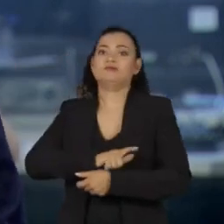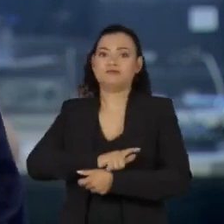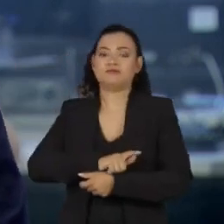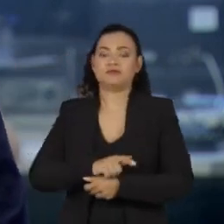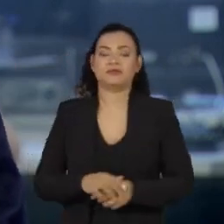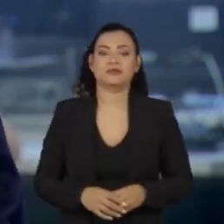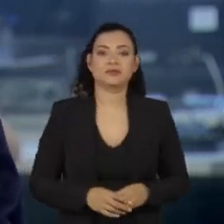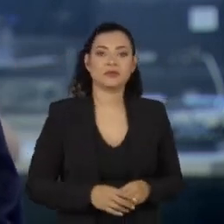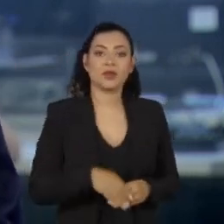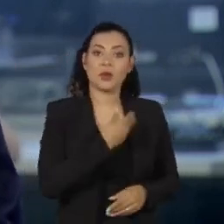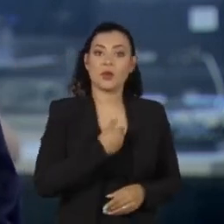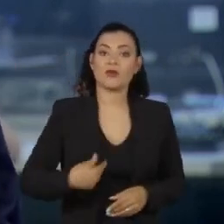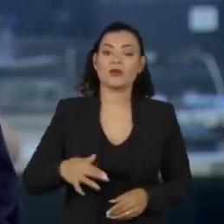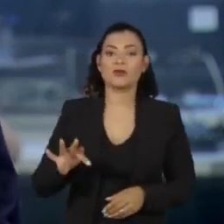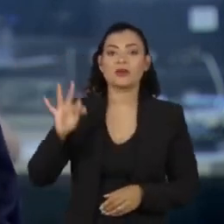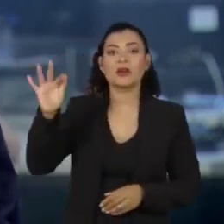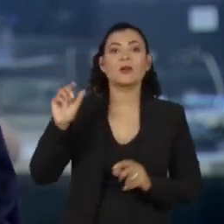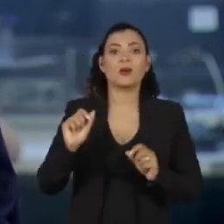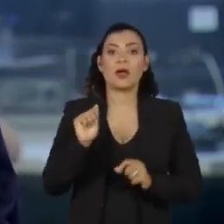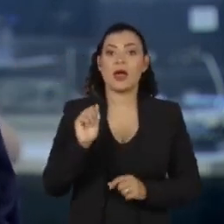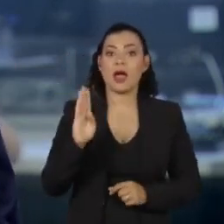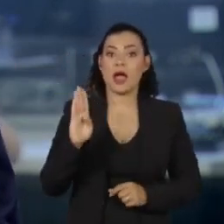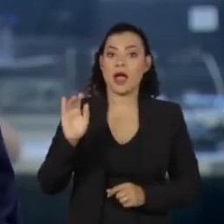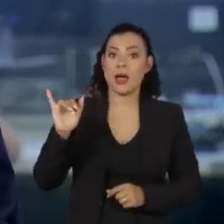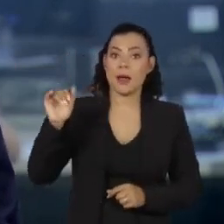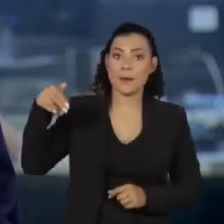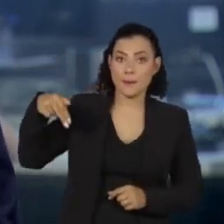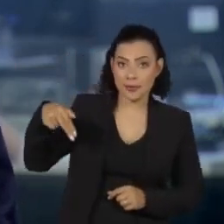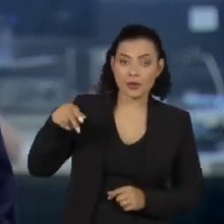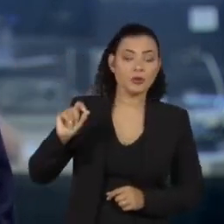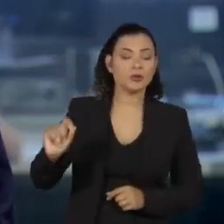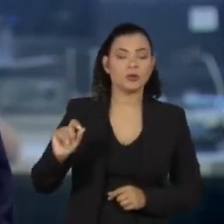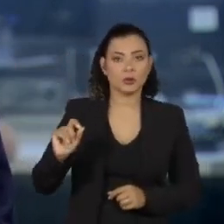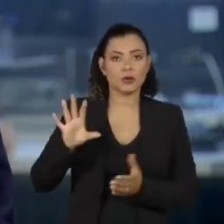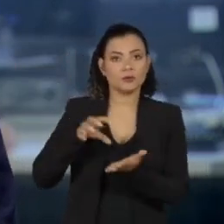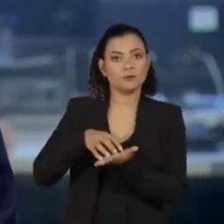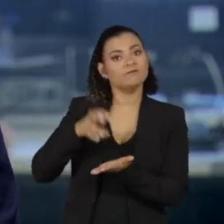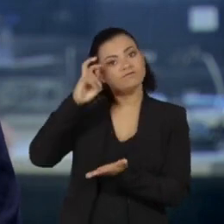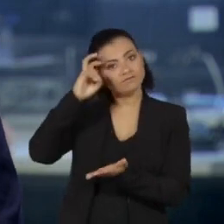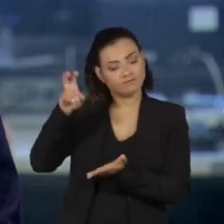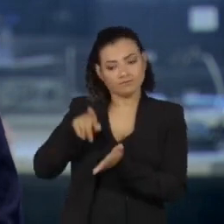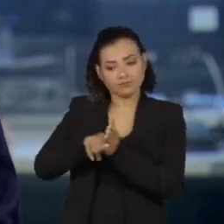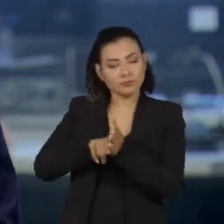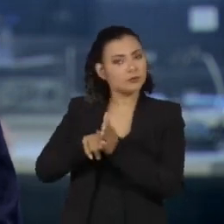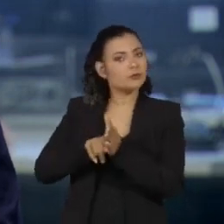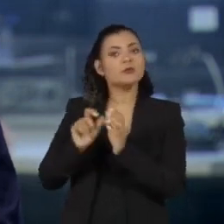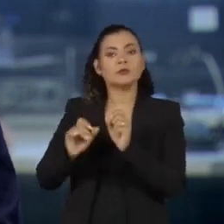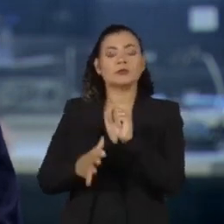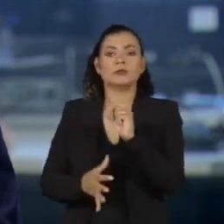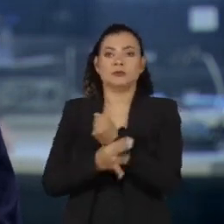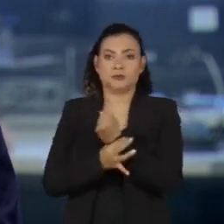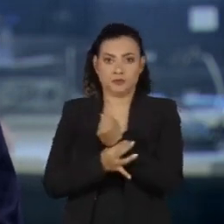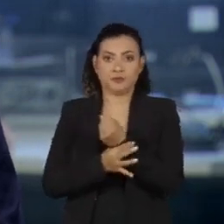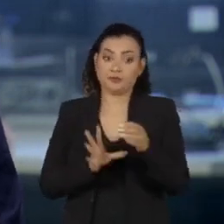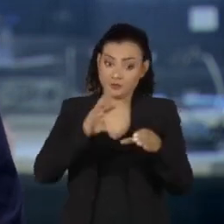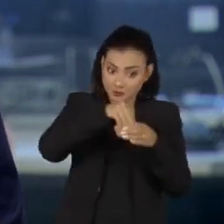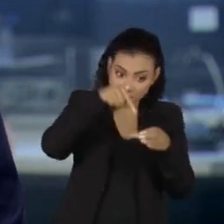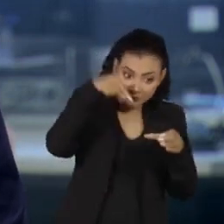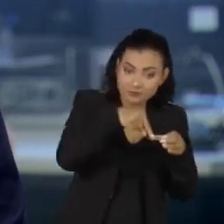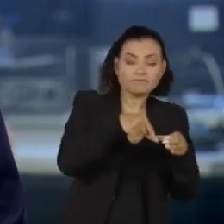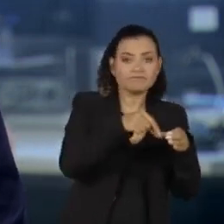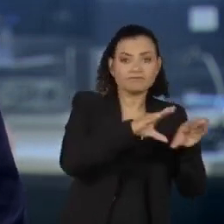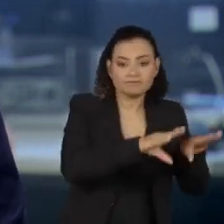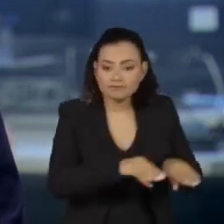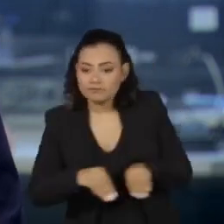E o governo federal tirou a ABIN, a Agência Brasileira de Inteligência, do Gabinete de Segurança Institucional e